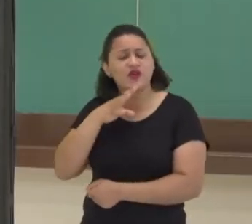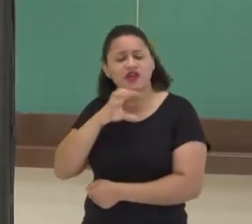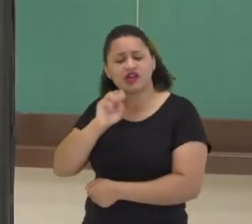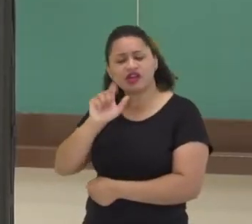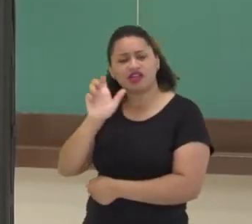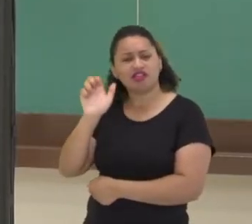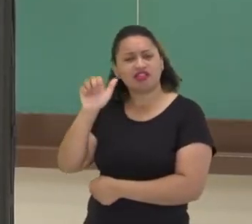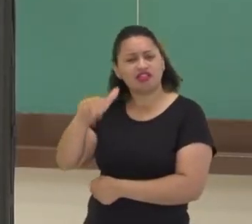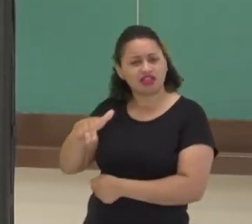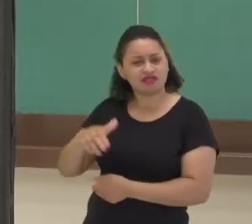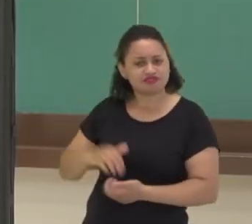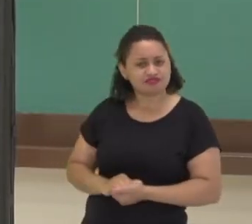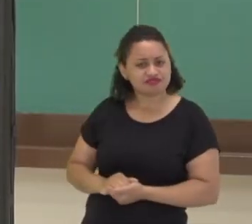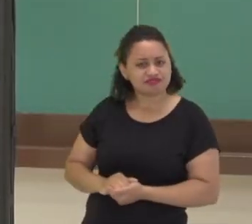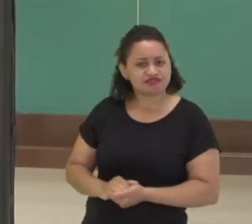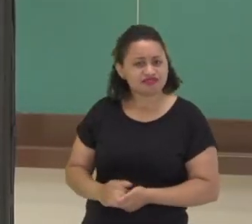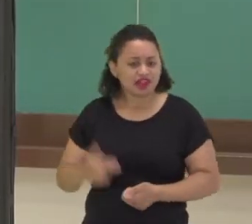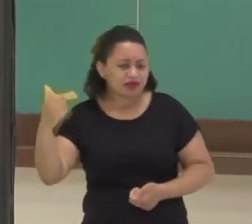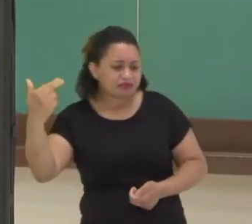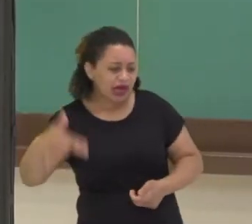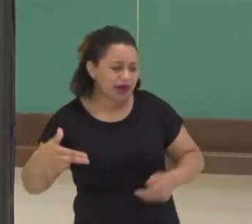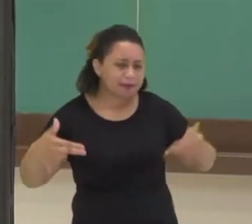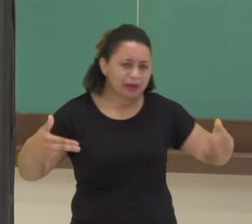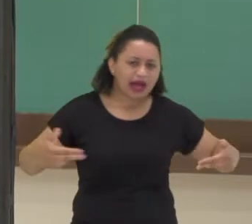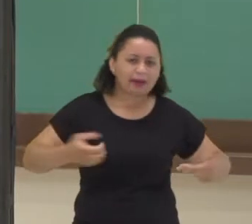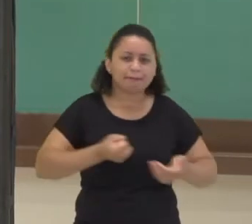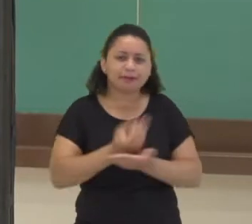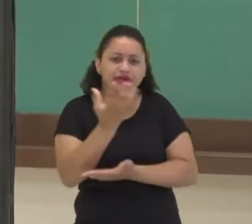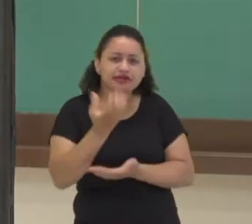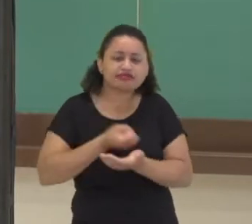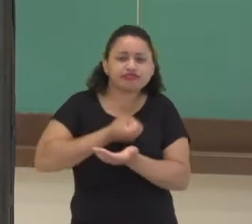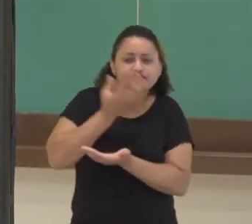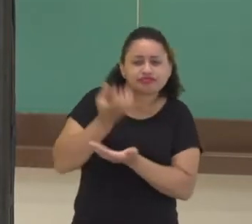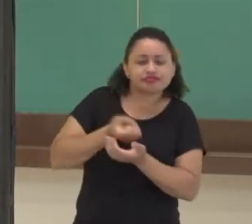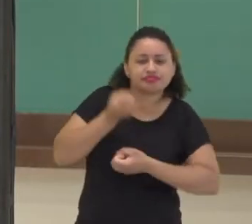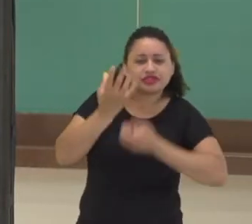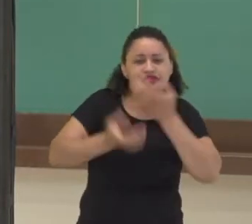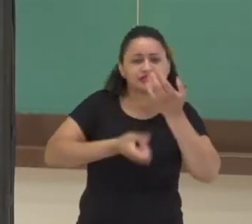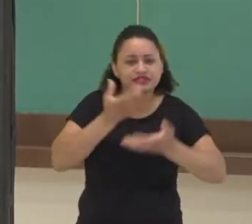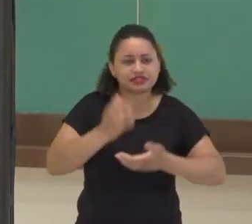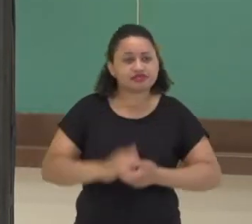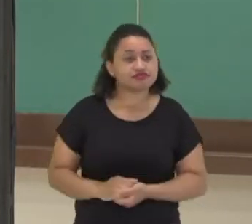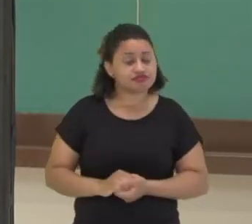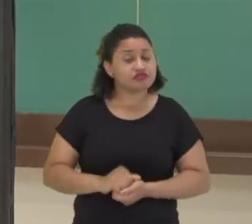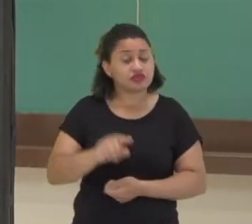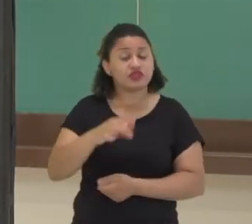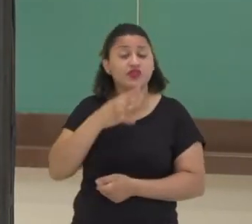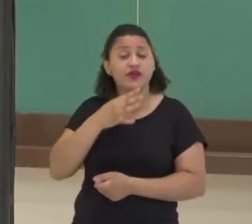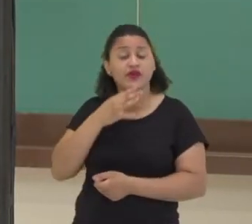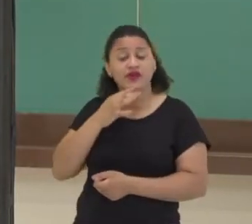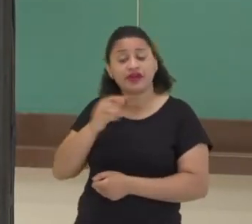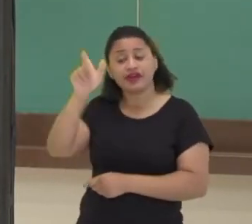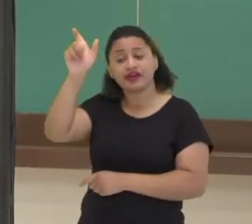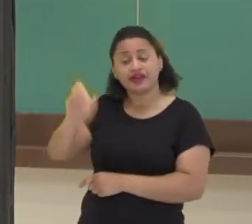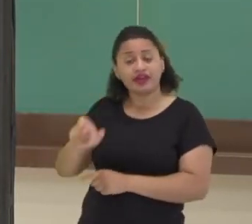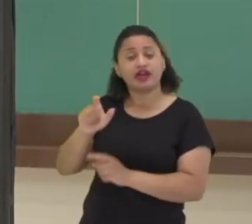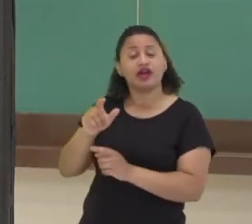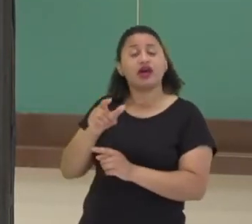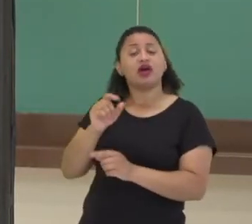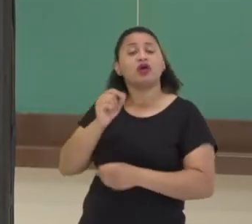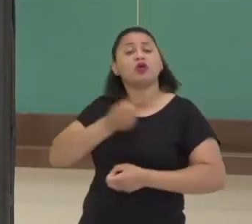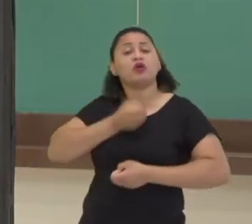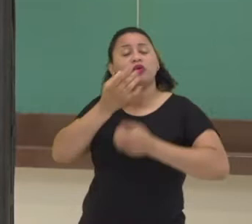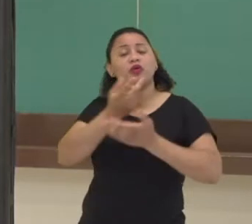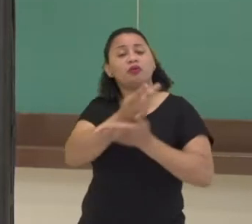Rimas? Conhece o poeta Castro Alves? O que você conhece das obras dele? Acertou quem disse,